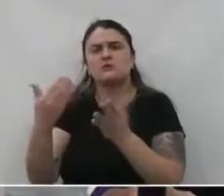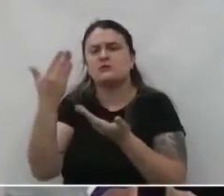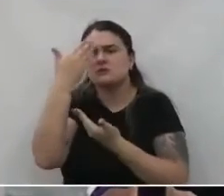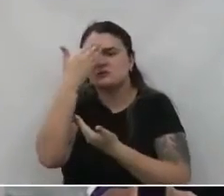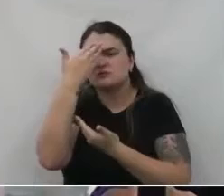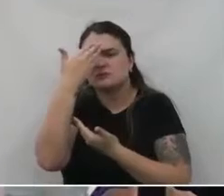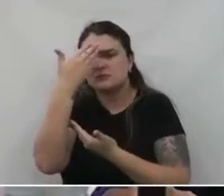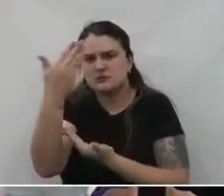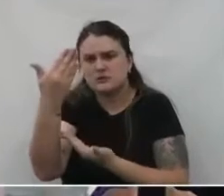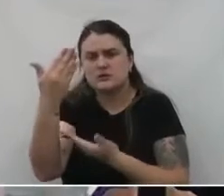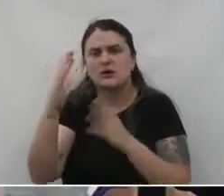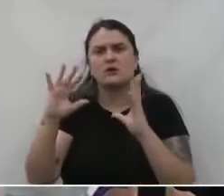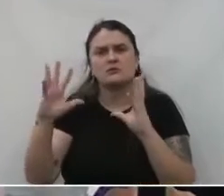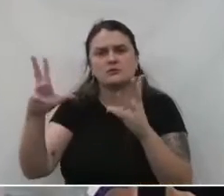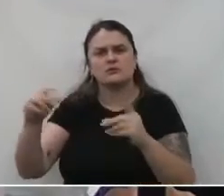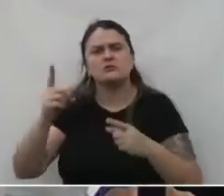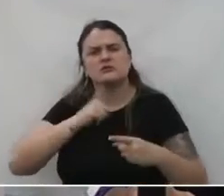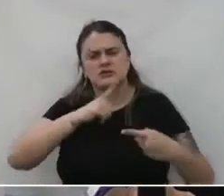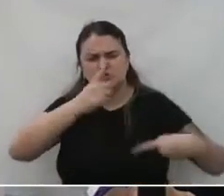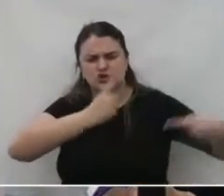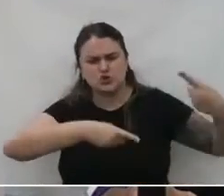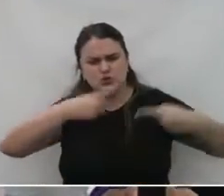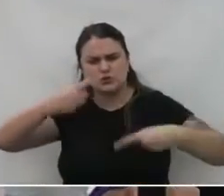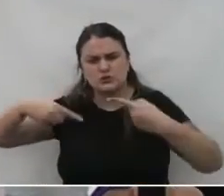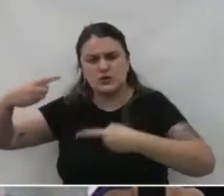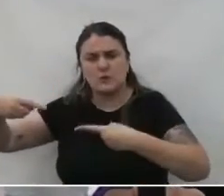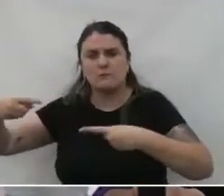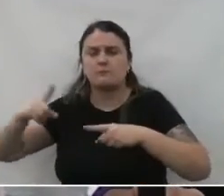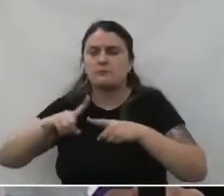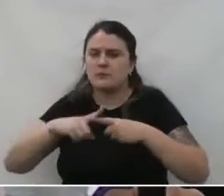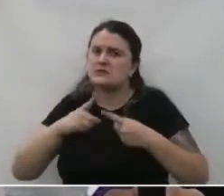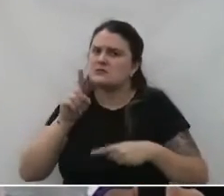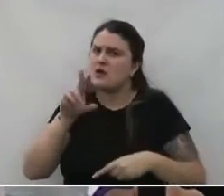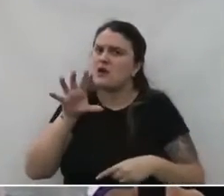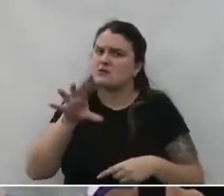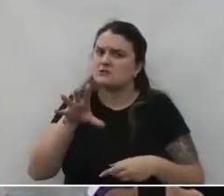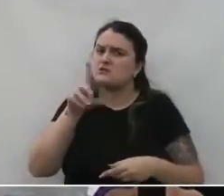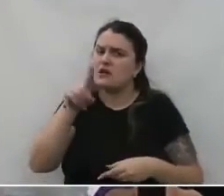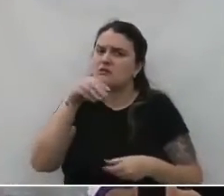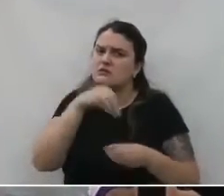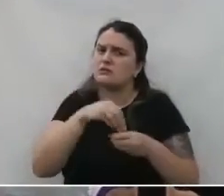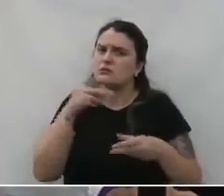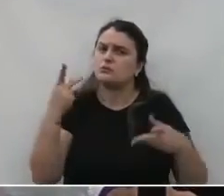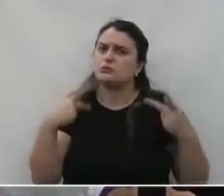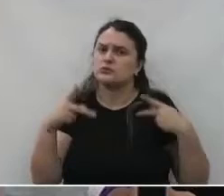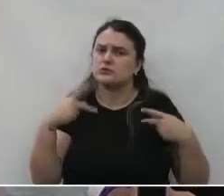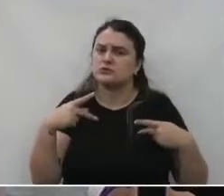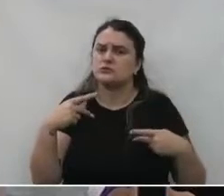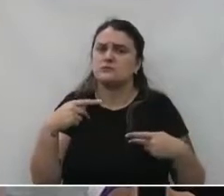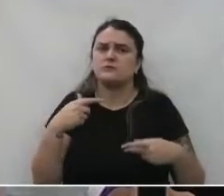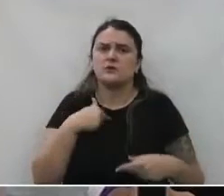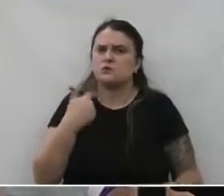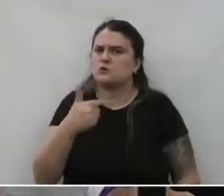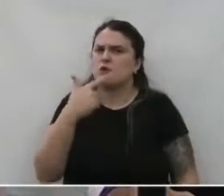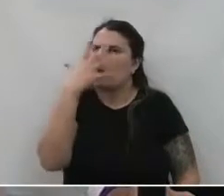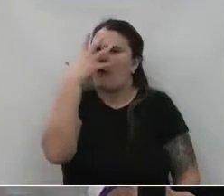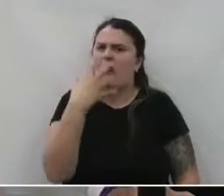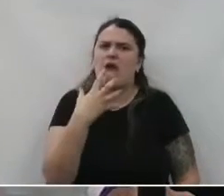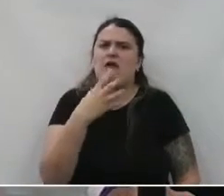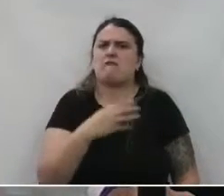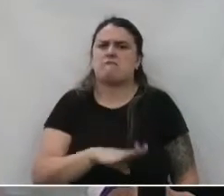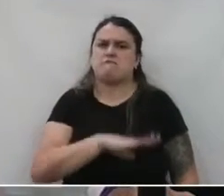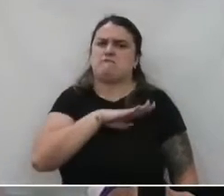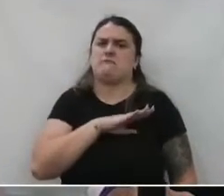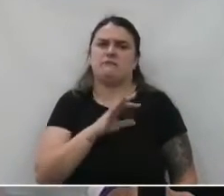todos aí que a gente teve discussões aqui, mas isso aí faz parte da política. Não tenho raiva de ninguém,